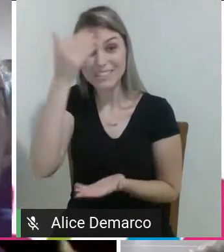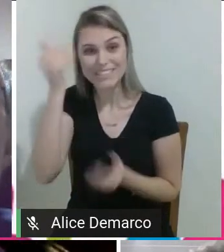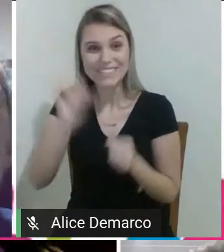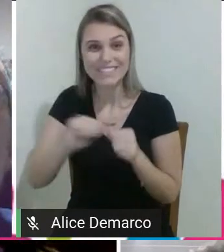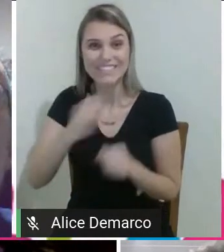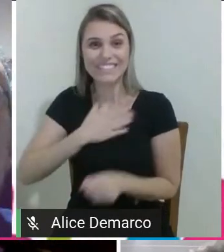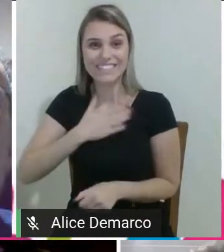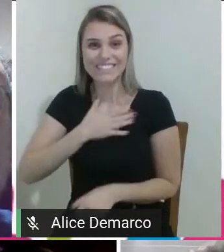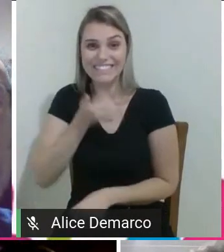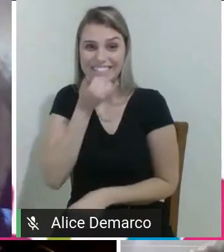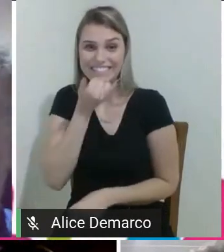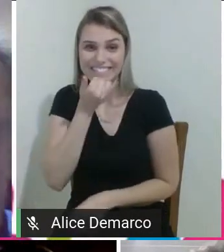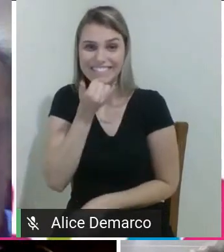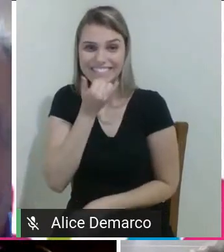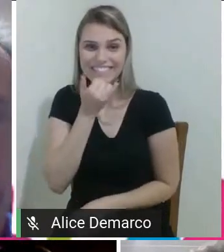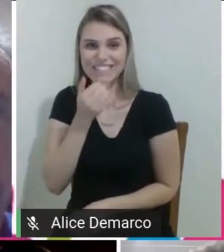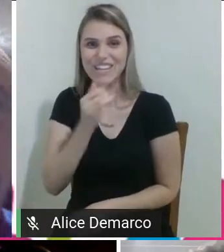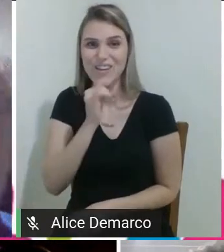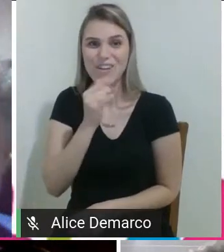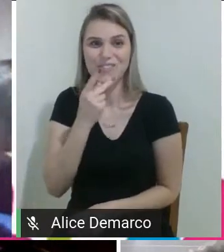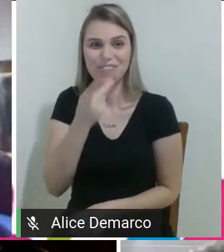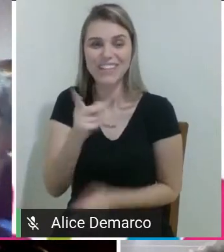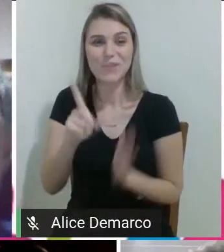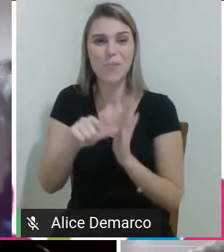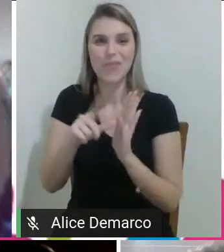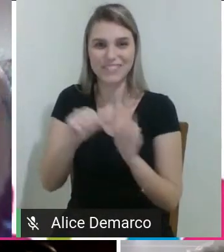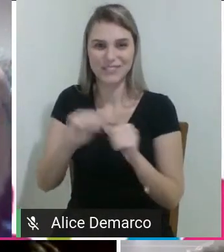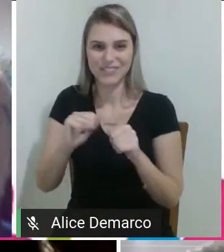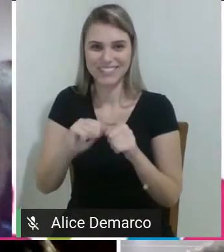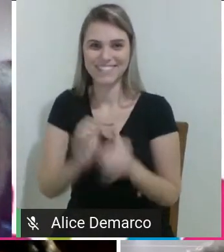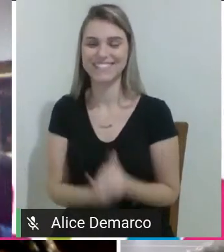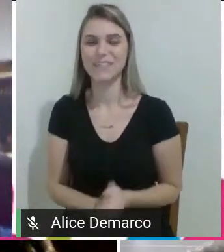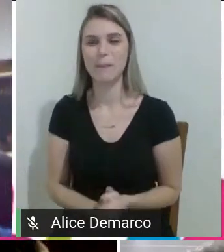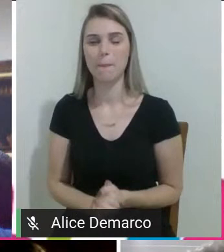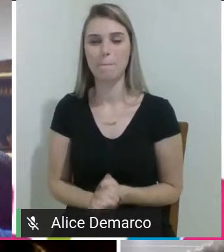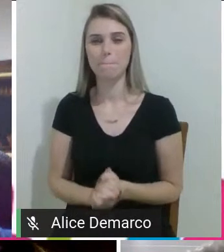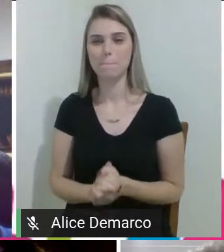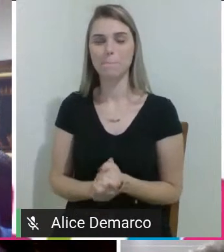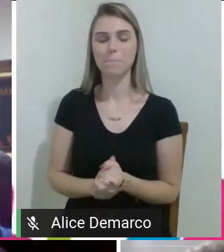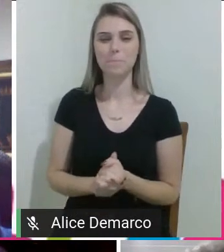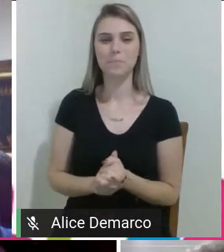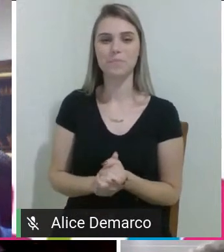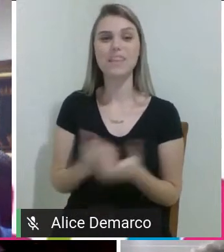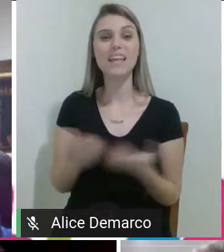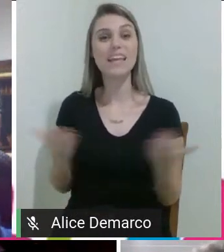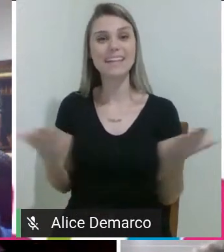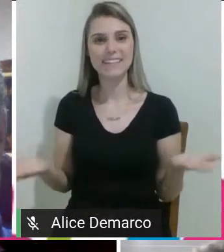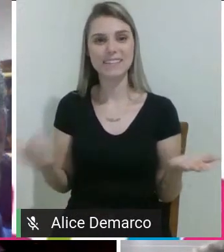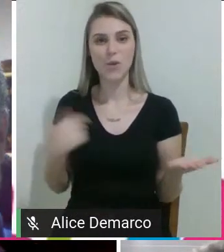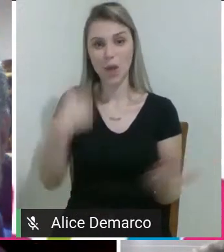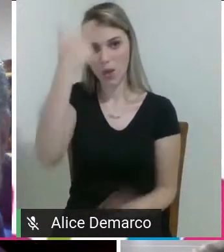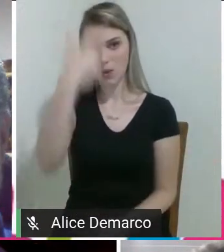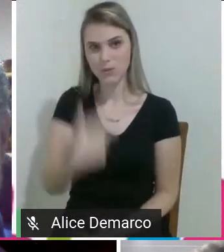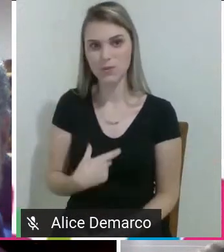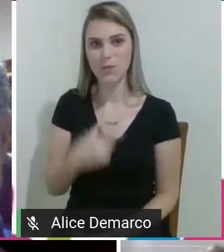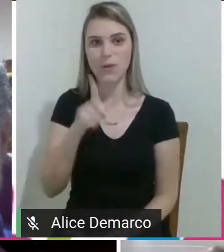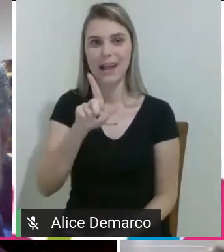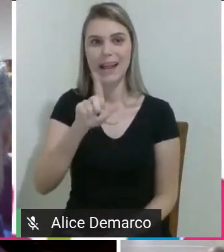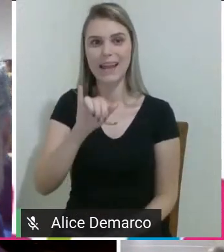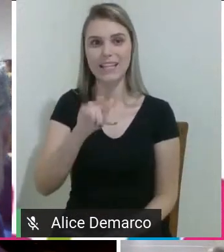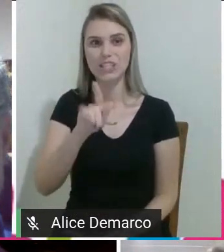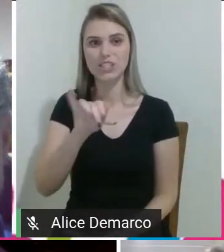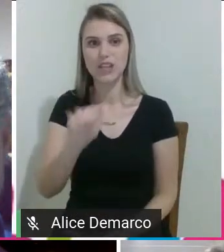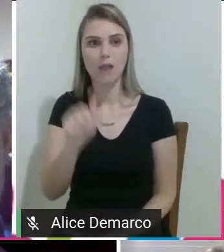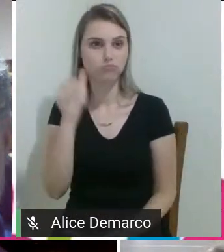a minha, depois eu faço, faz parte. Eu sou a Lígia, né, então eu sou mulher,